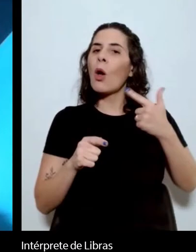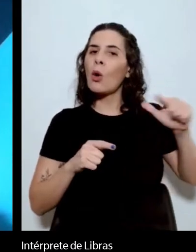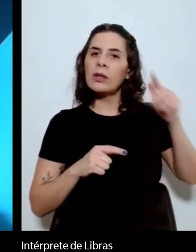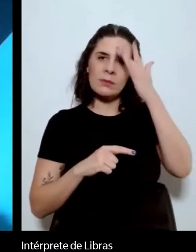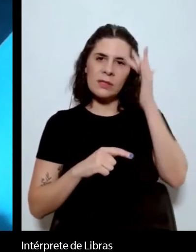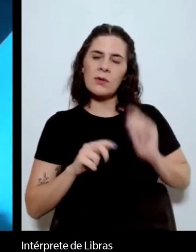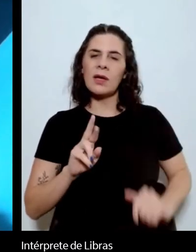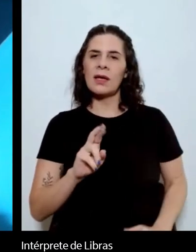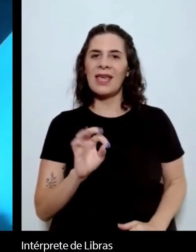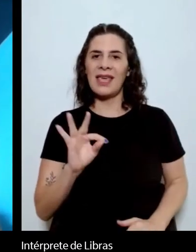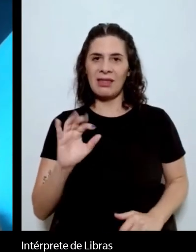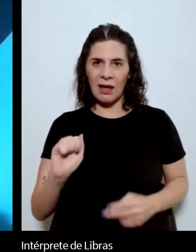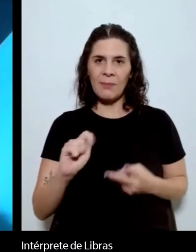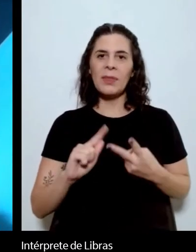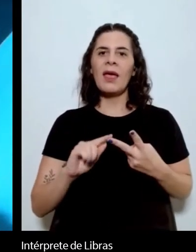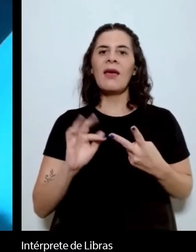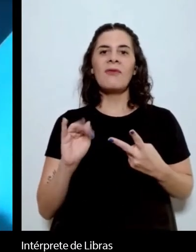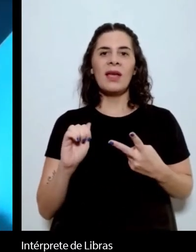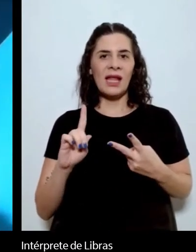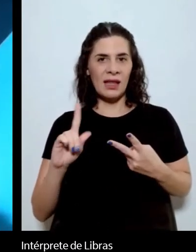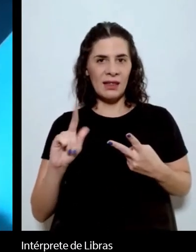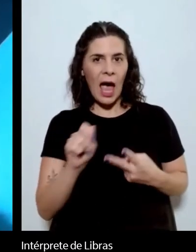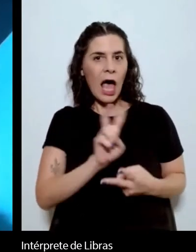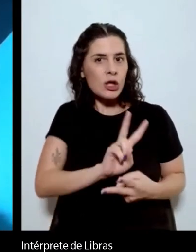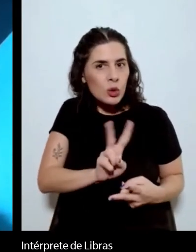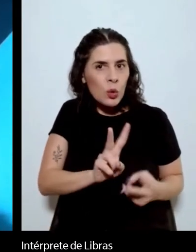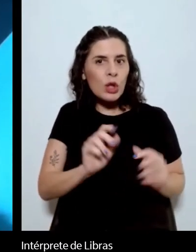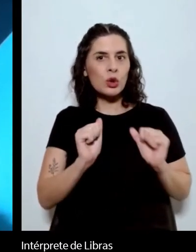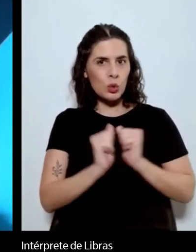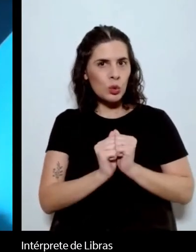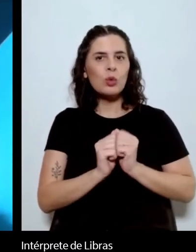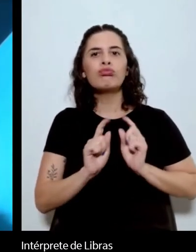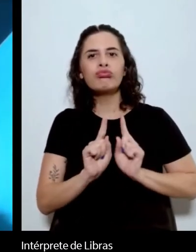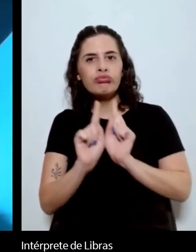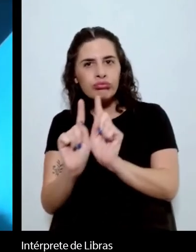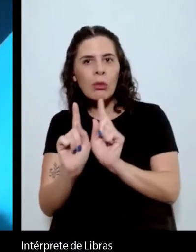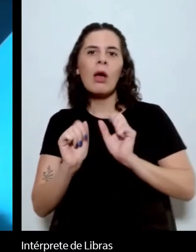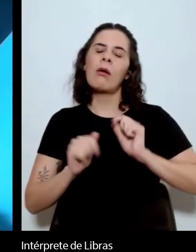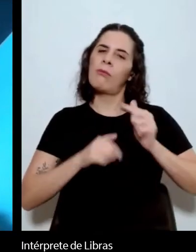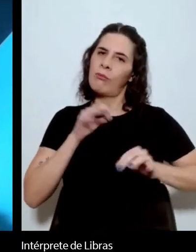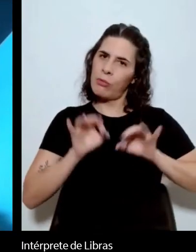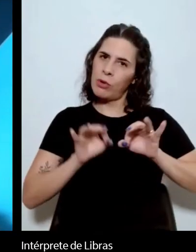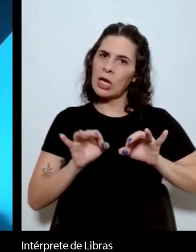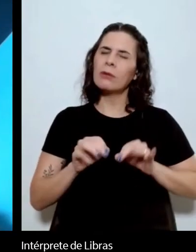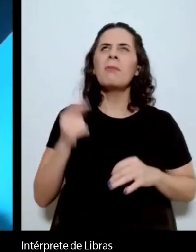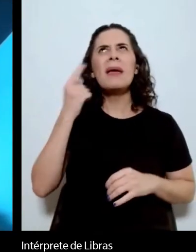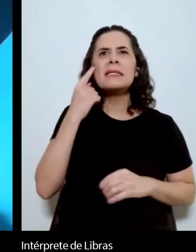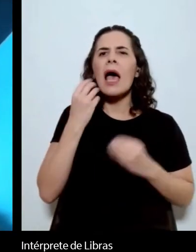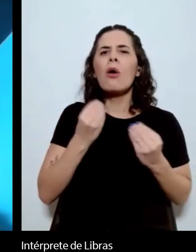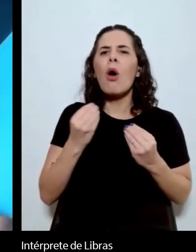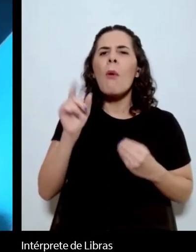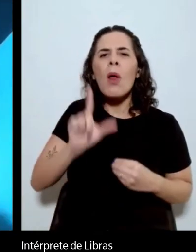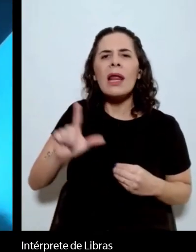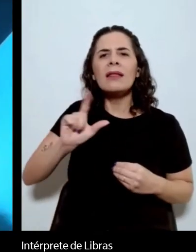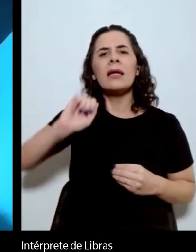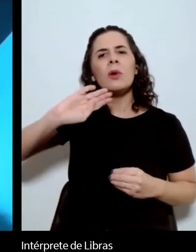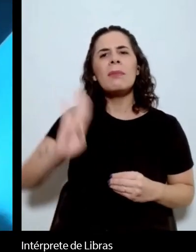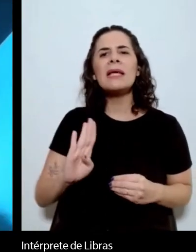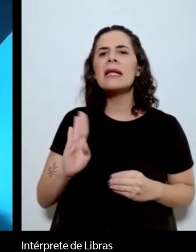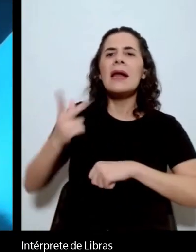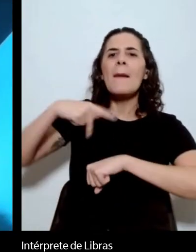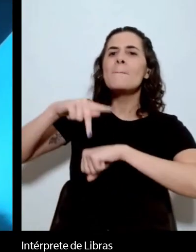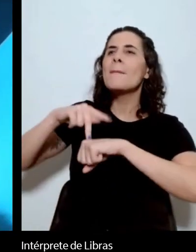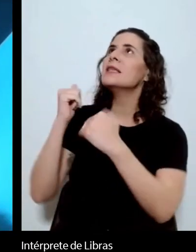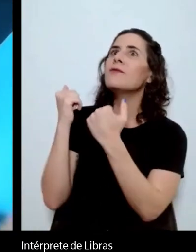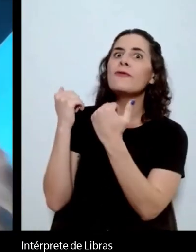projeto Conexões Itaú Cultural Mapeamento da Literatura Brasileira no Exterior tem como finalidade, como o próprio